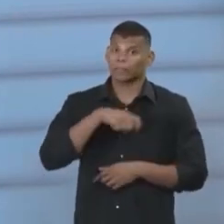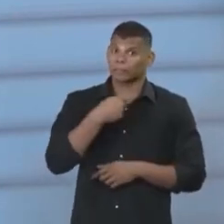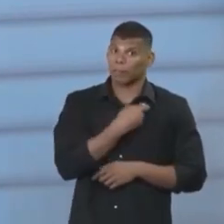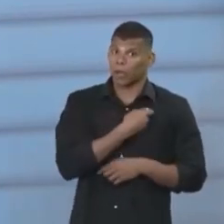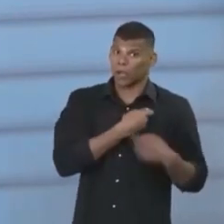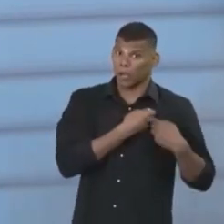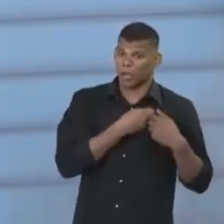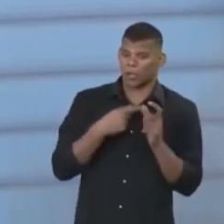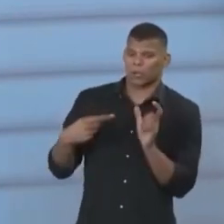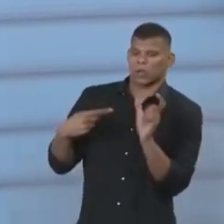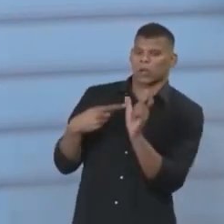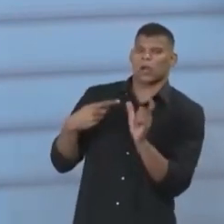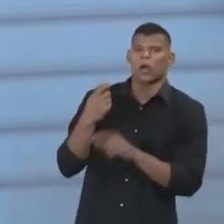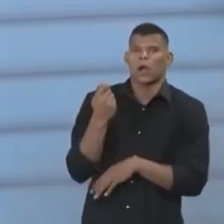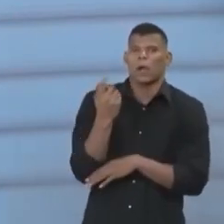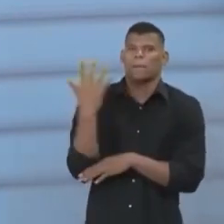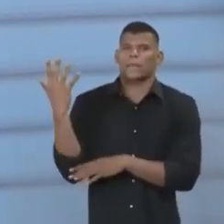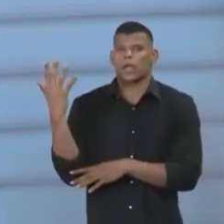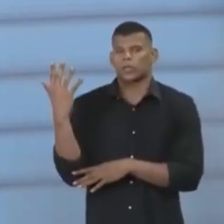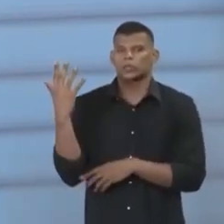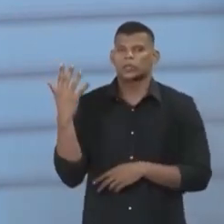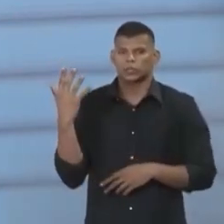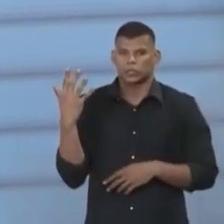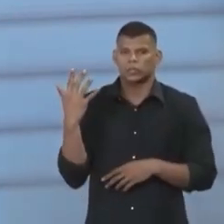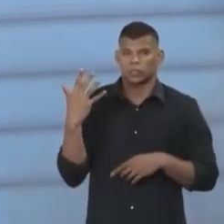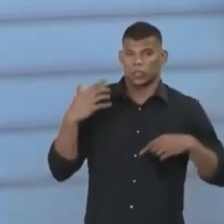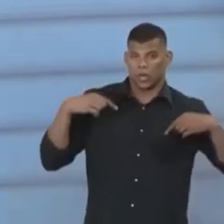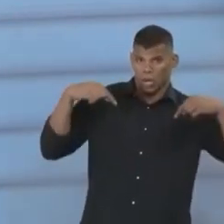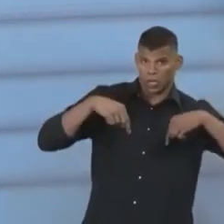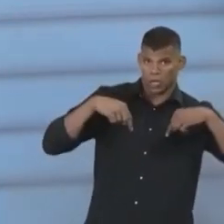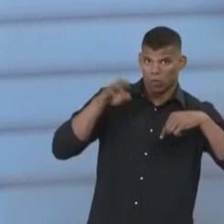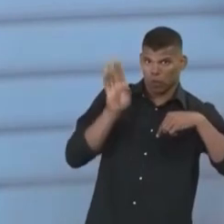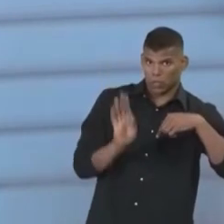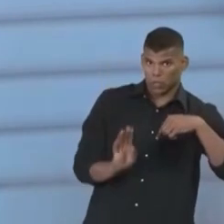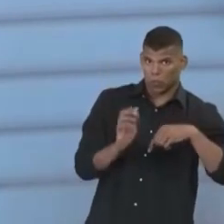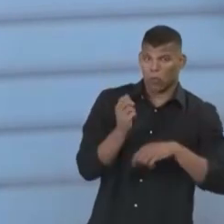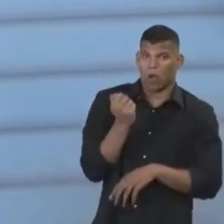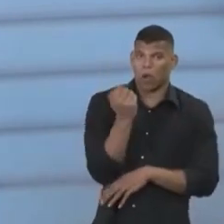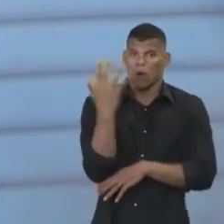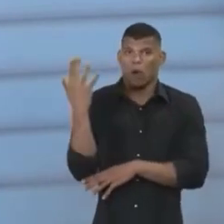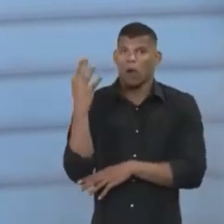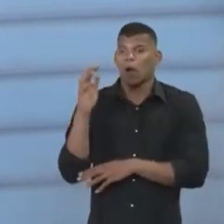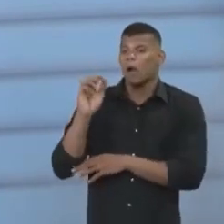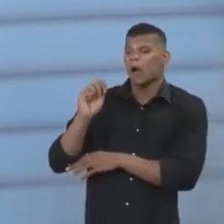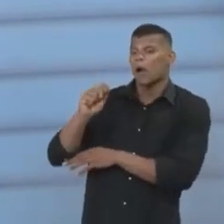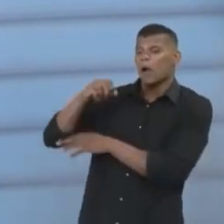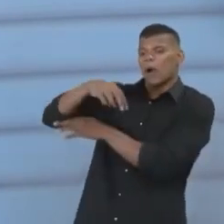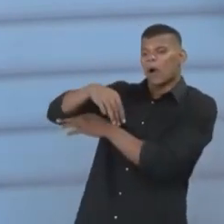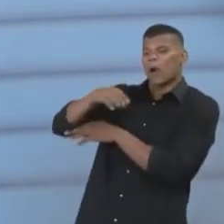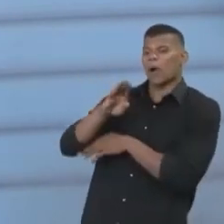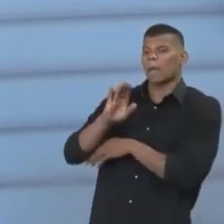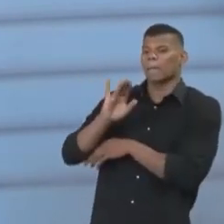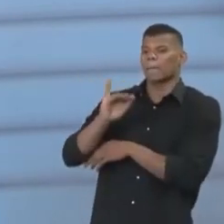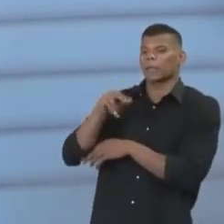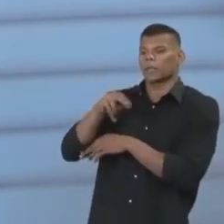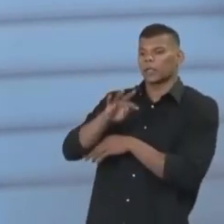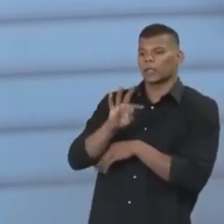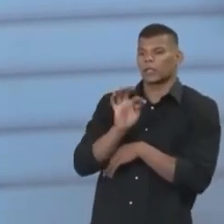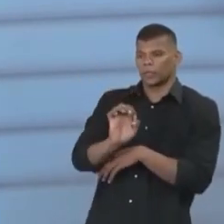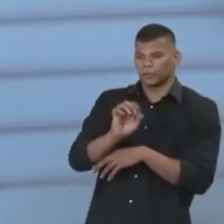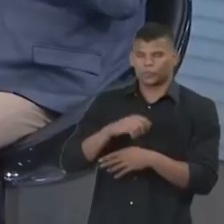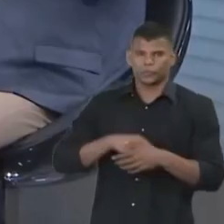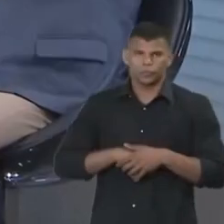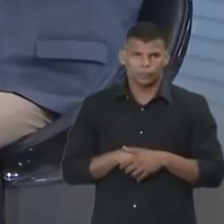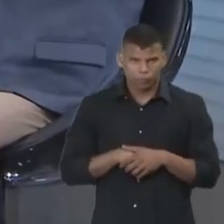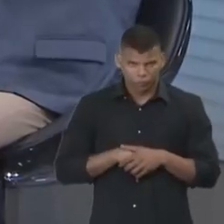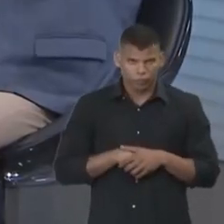E o Brasil também, a gente utiliza aqui a expressão meio ambiente. Então, é uma pesquisa... A senhora se debruçou das decisões dos tribunais